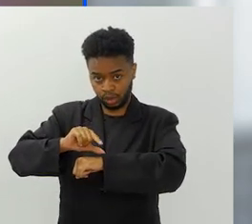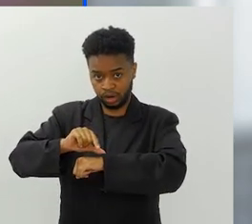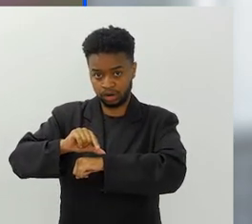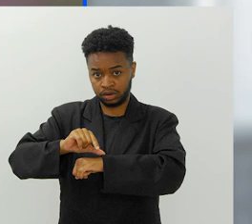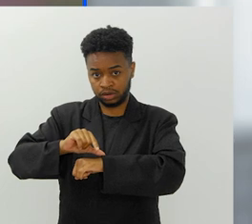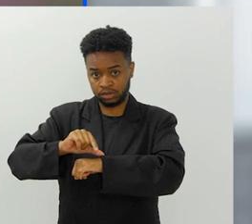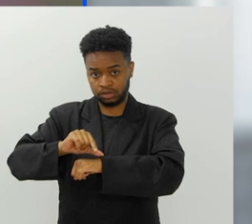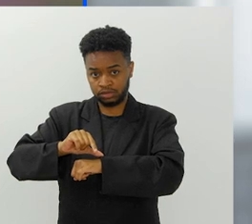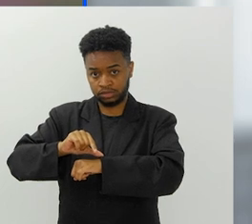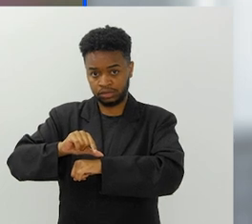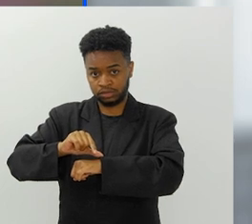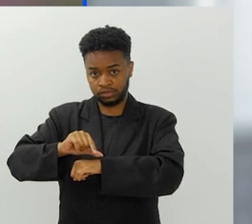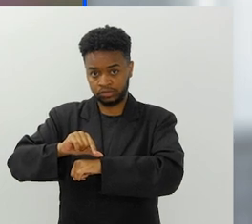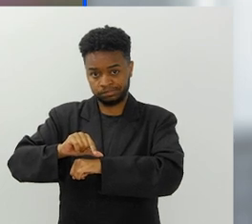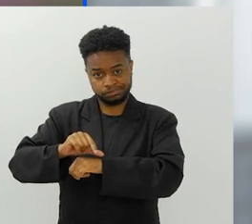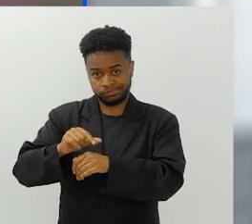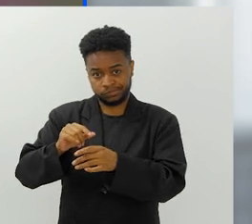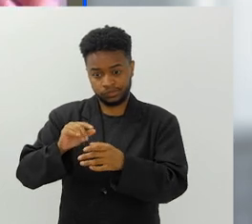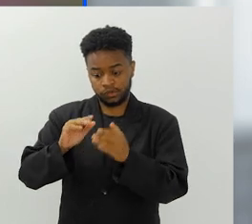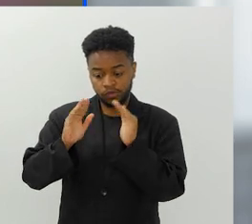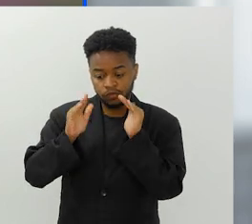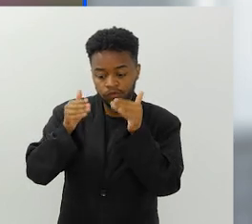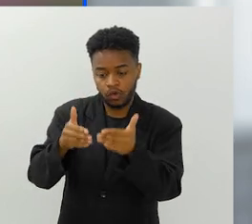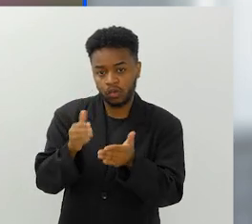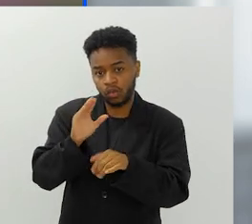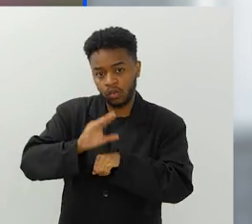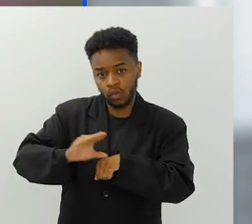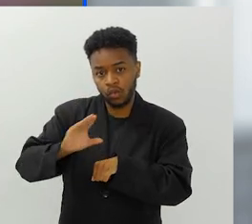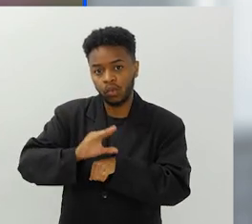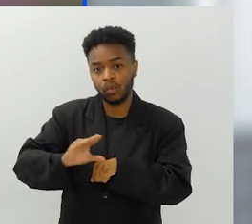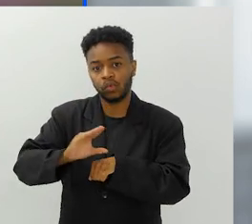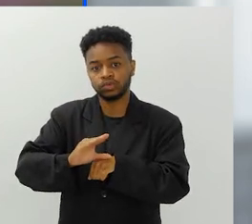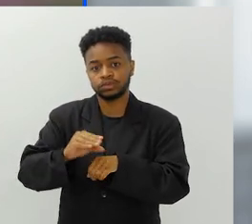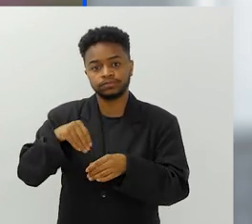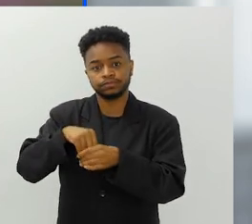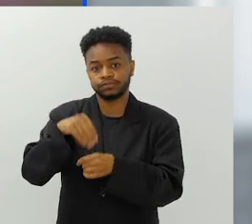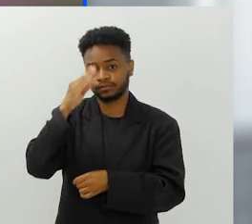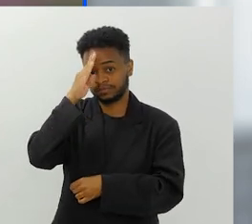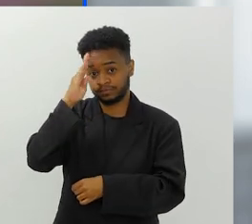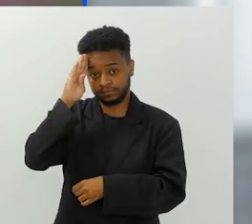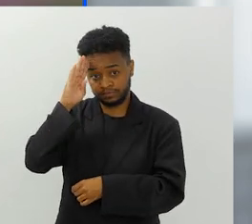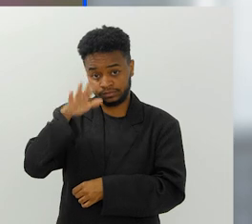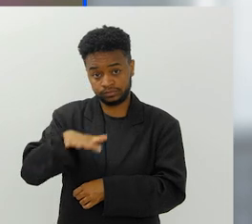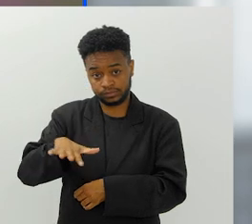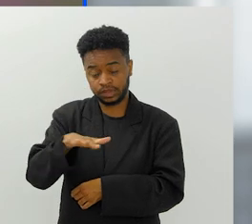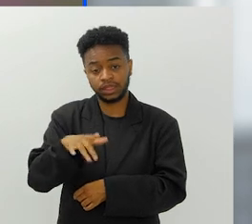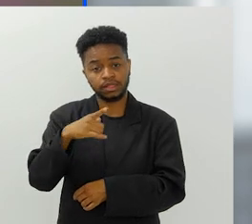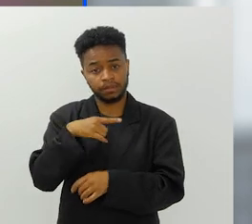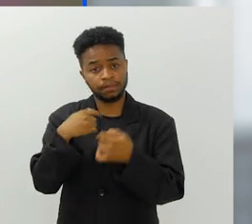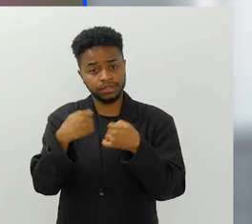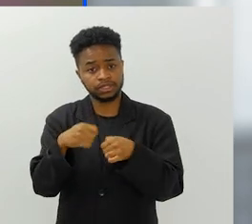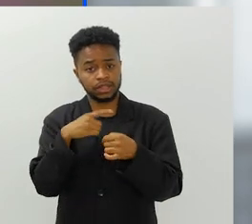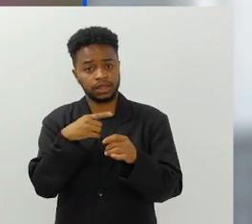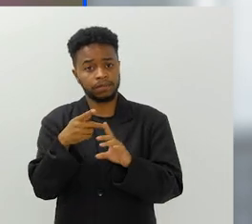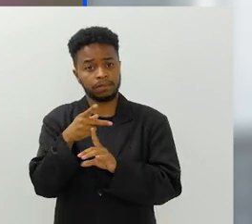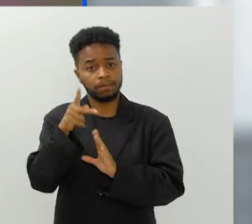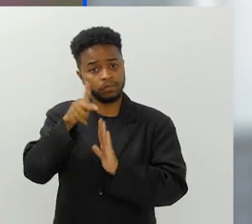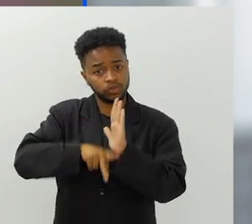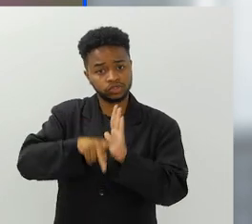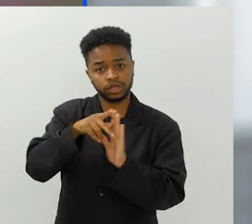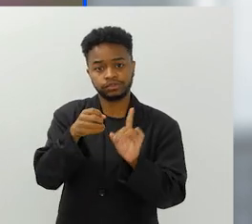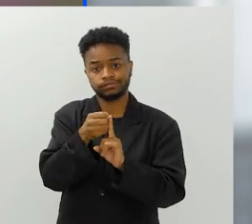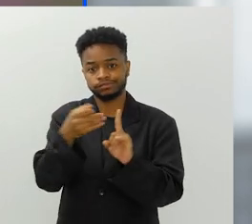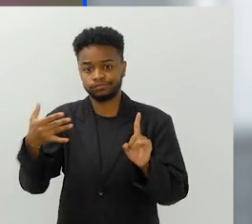carga horária destinada aos cursos acadêmicos das universidades dedicadas a esses projetos de